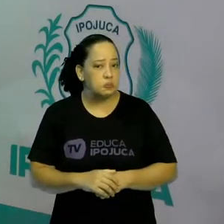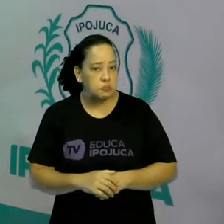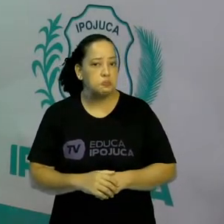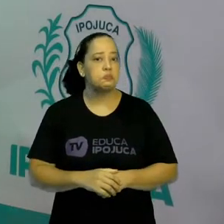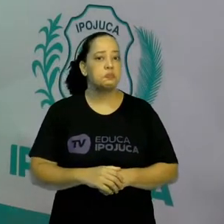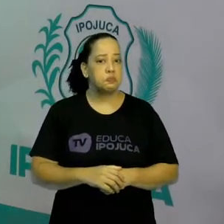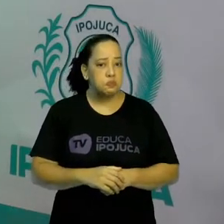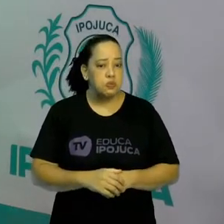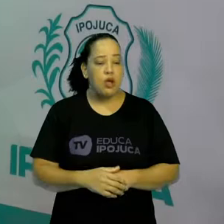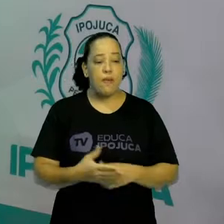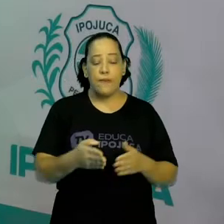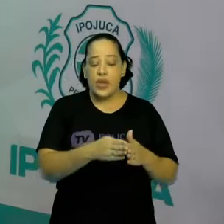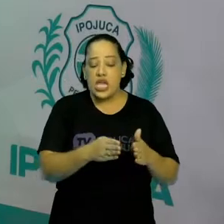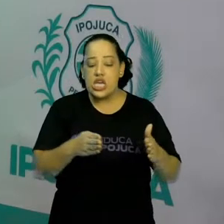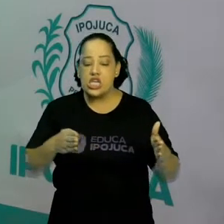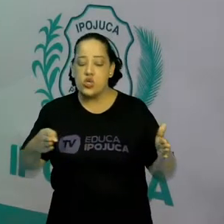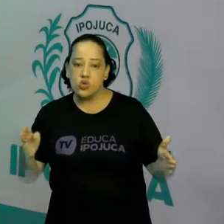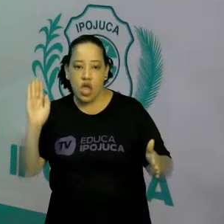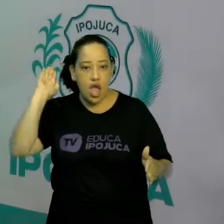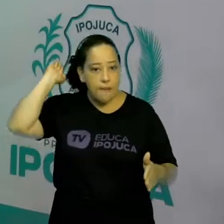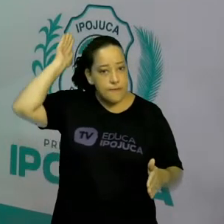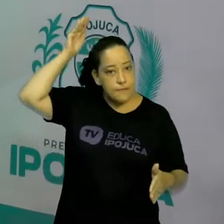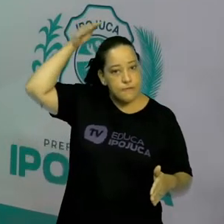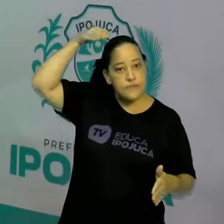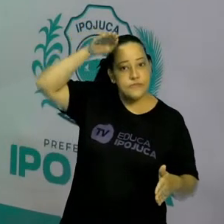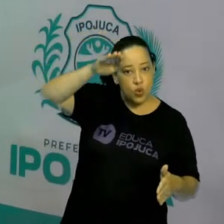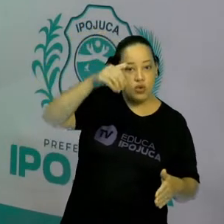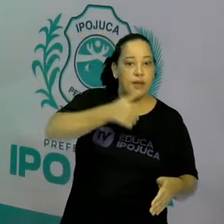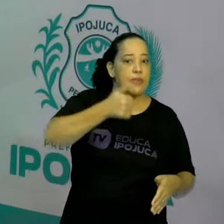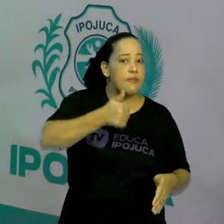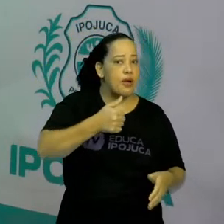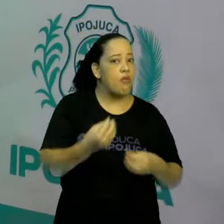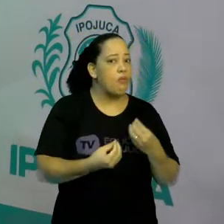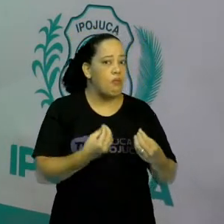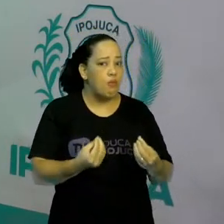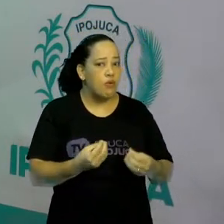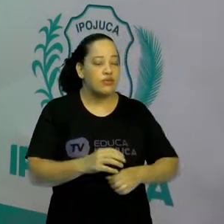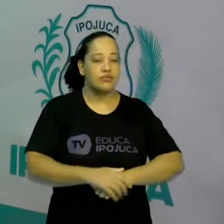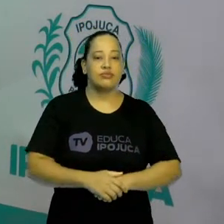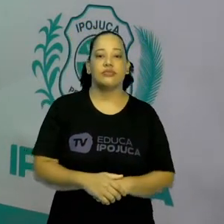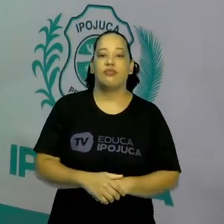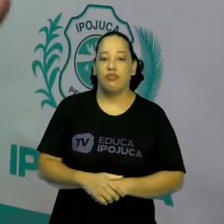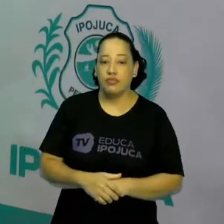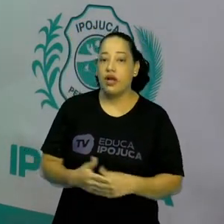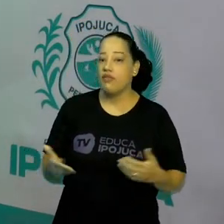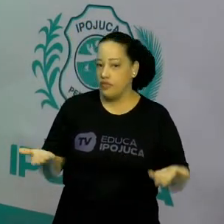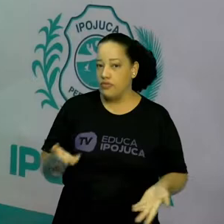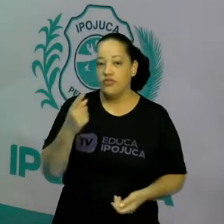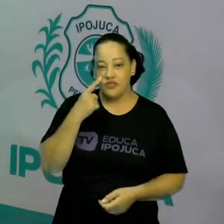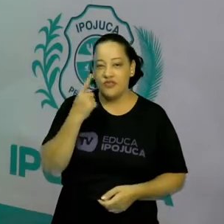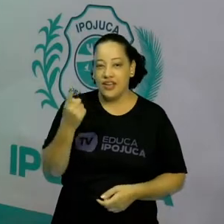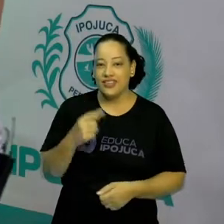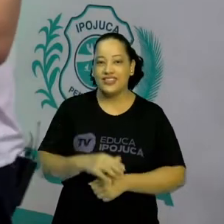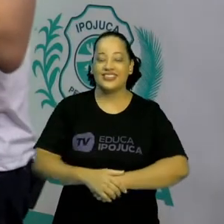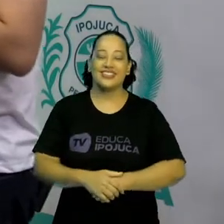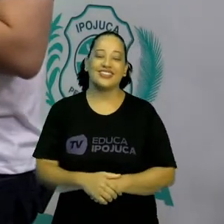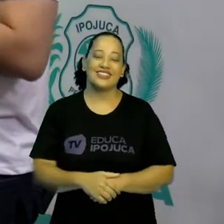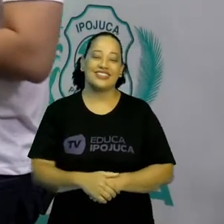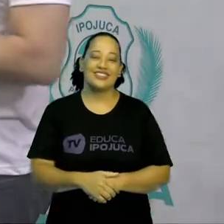a república velha, né? Vamos dar uma olhada no que foi que aconteceu nesse período? Vamos lá então.